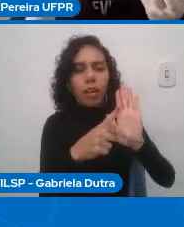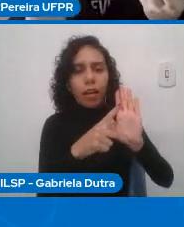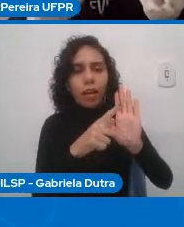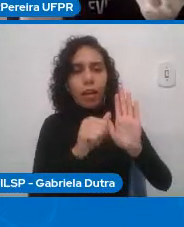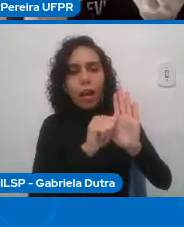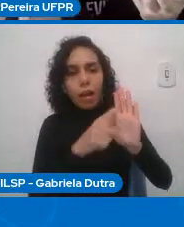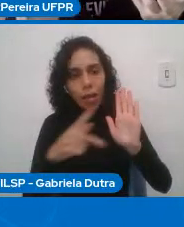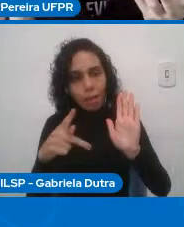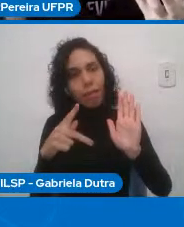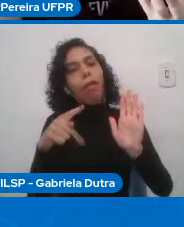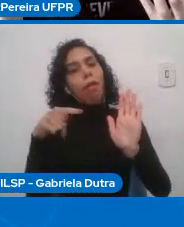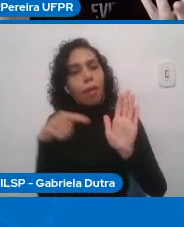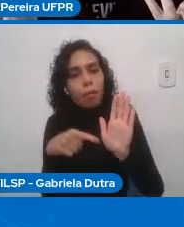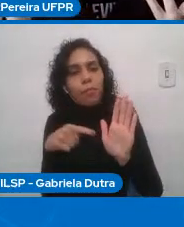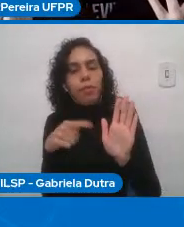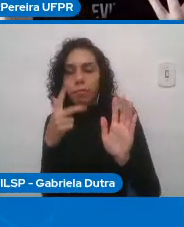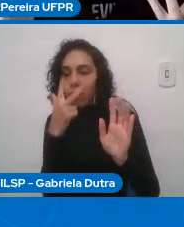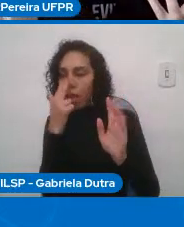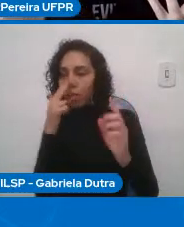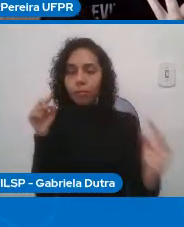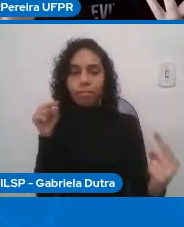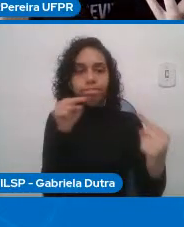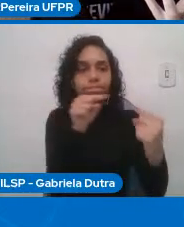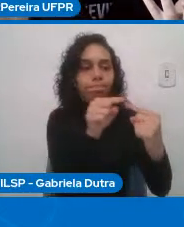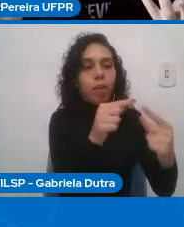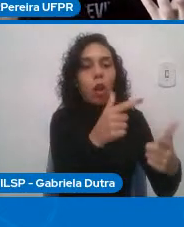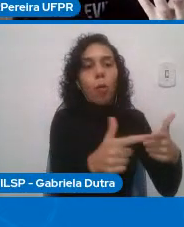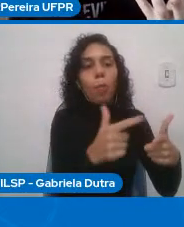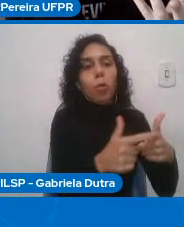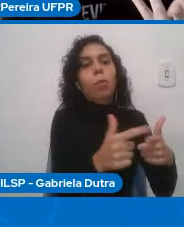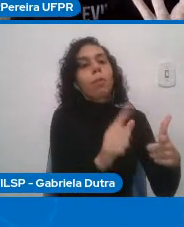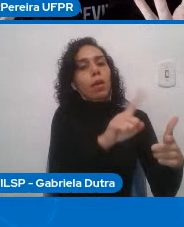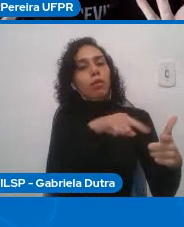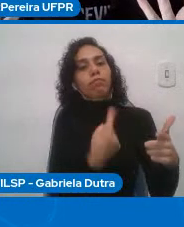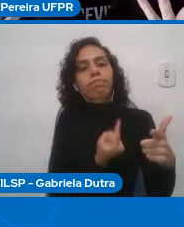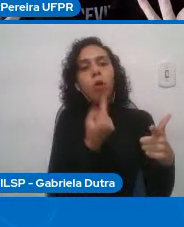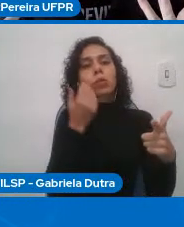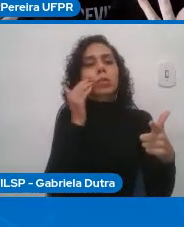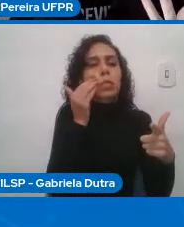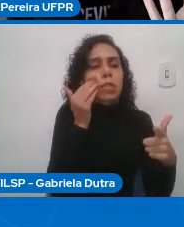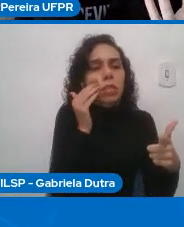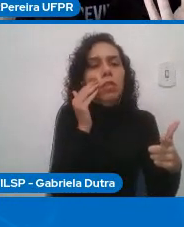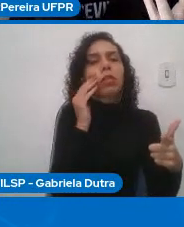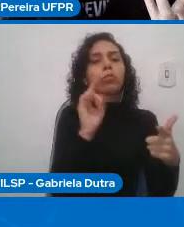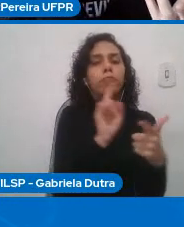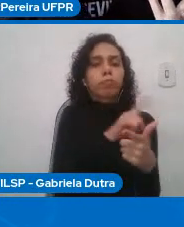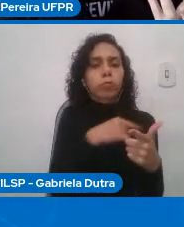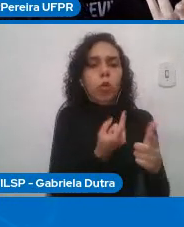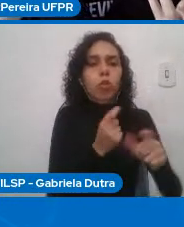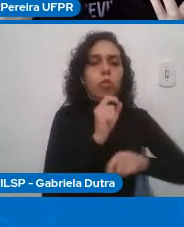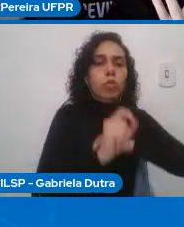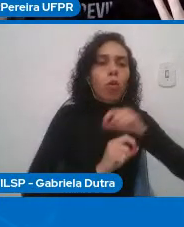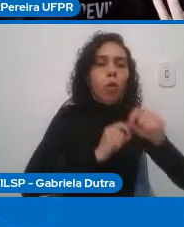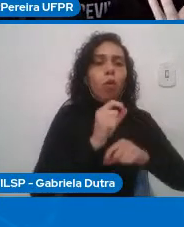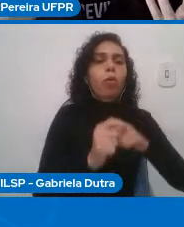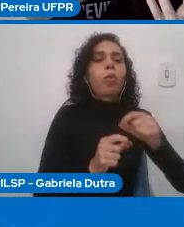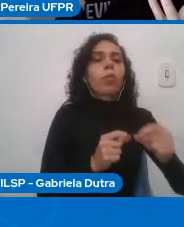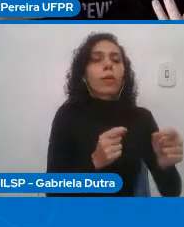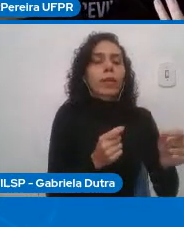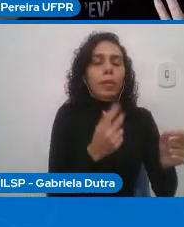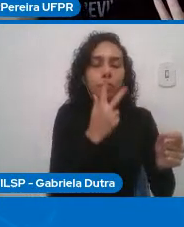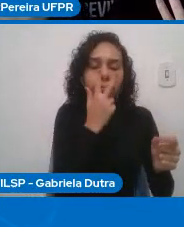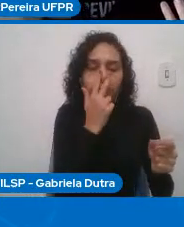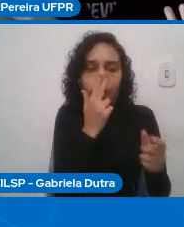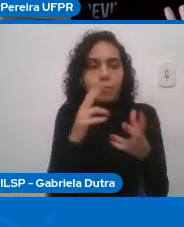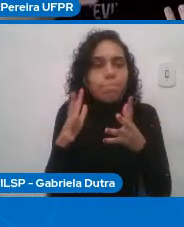está condizente com o problema que elas entenderam que elas tiveram que desenvolver a sensibilidade que elas tiveram que entender